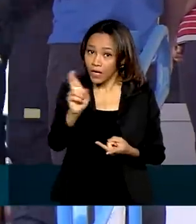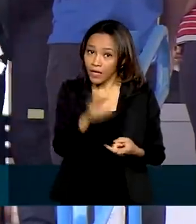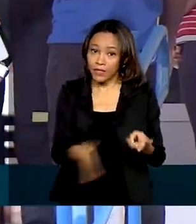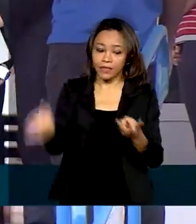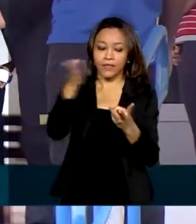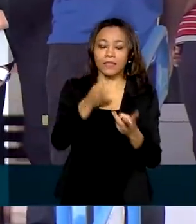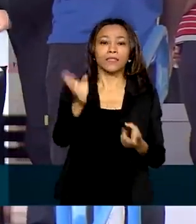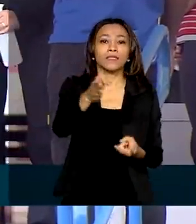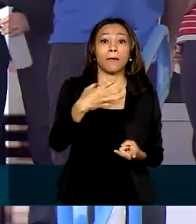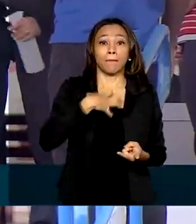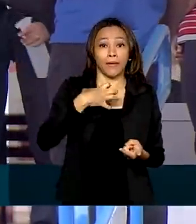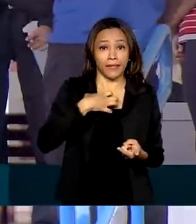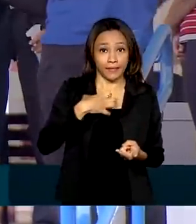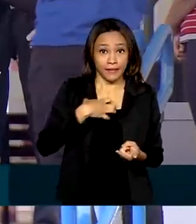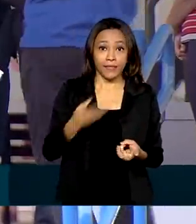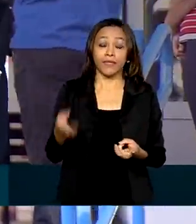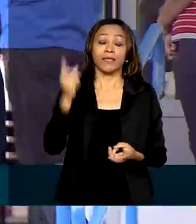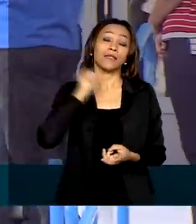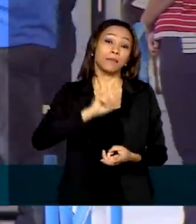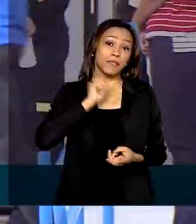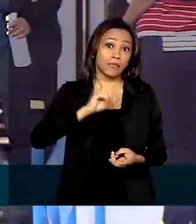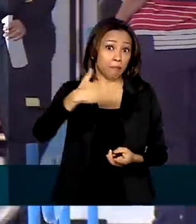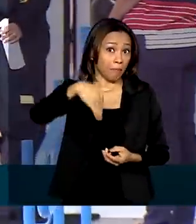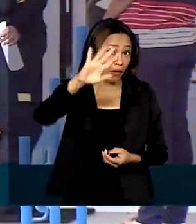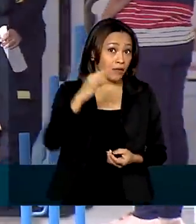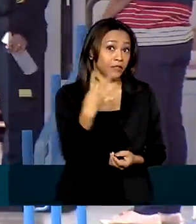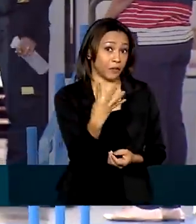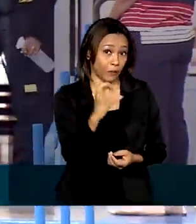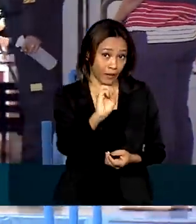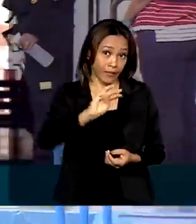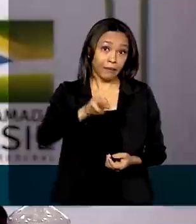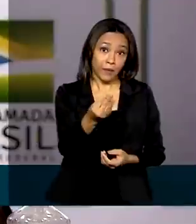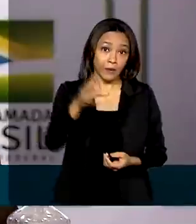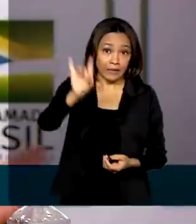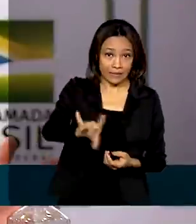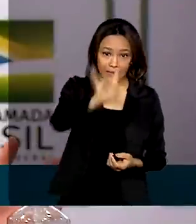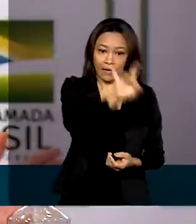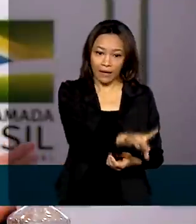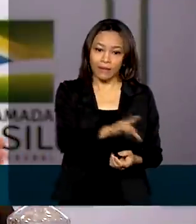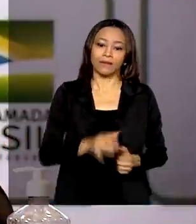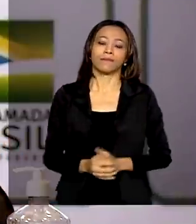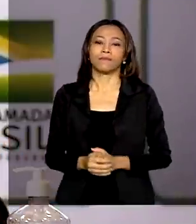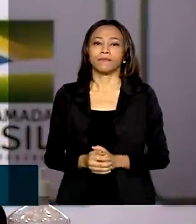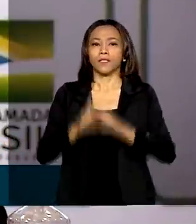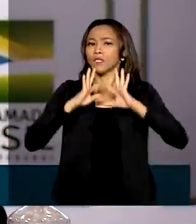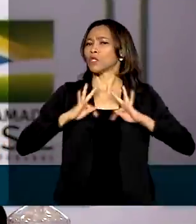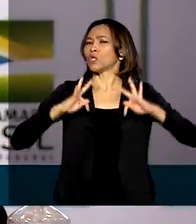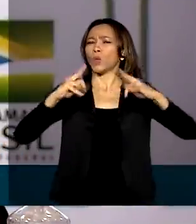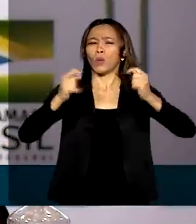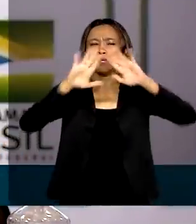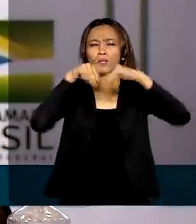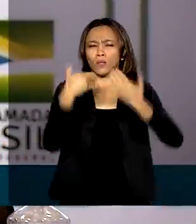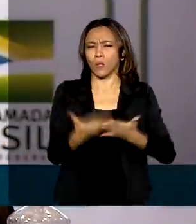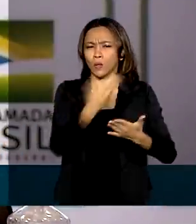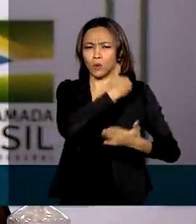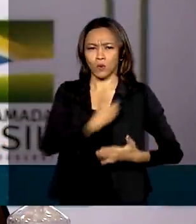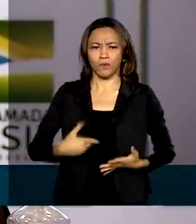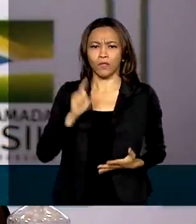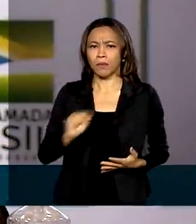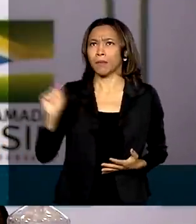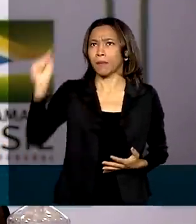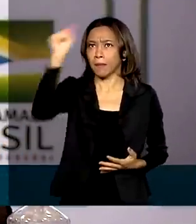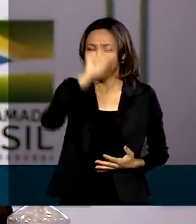Bahia e Minas Gerais, que receberam mais de 40 milhões cada um. Todas as escolas públicas de educação básica foram